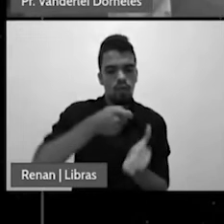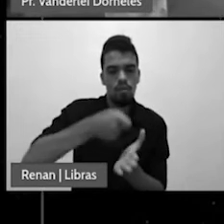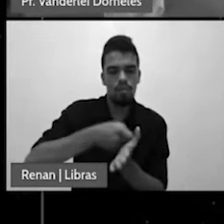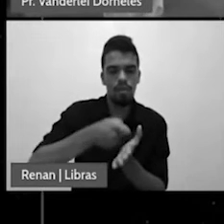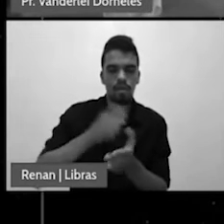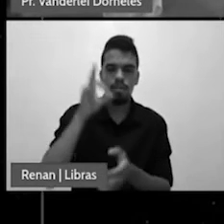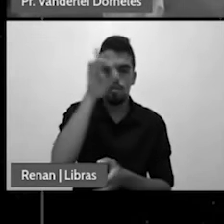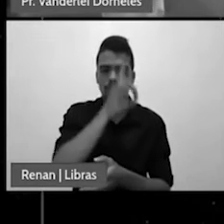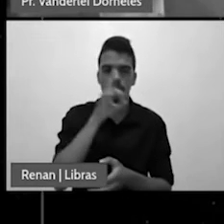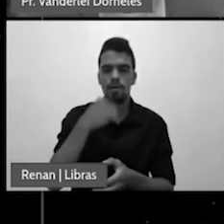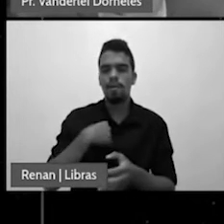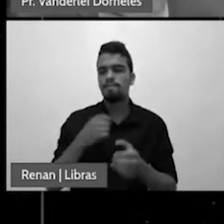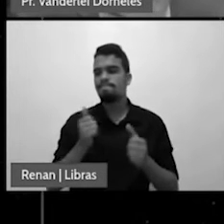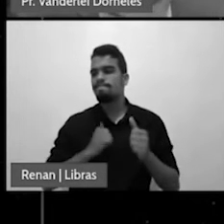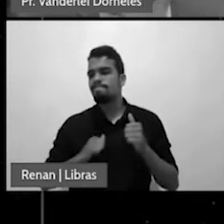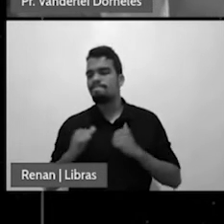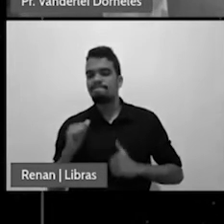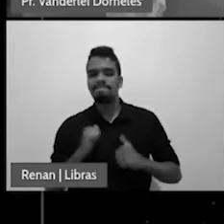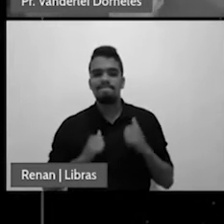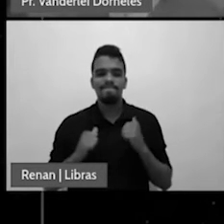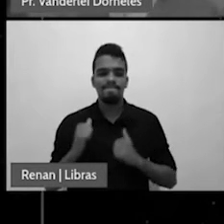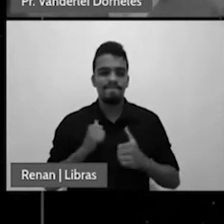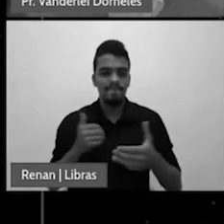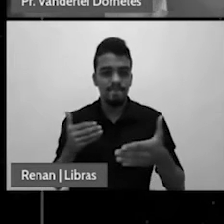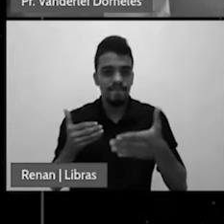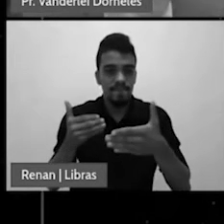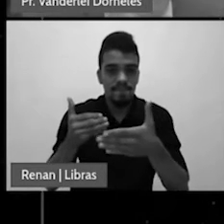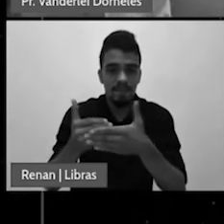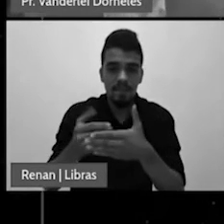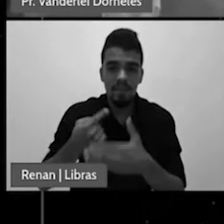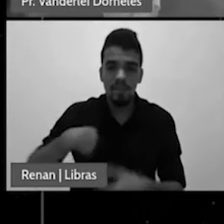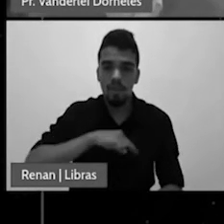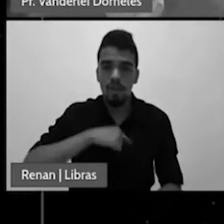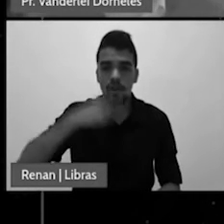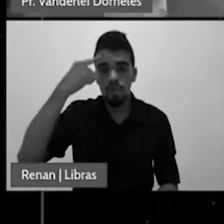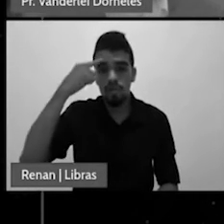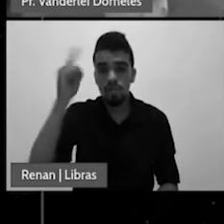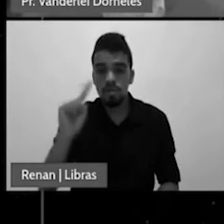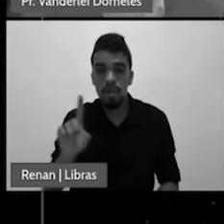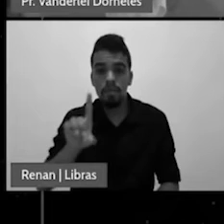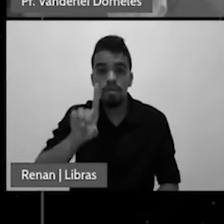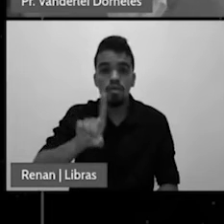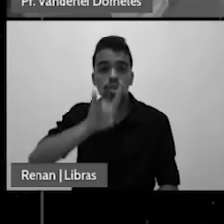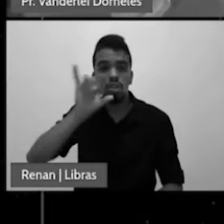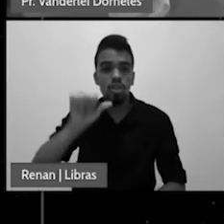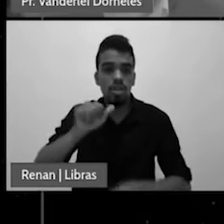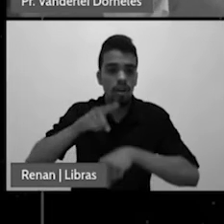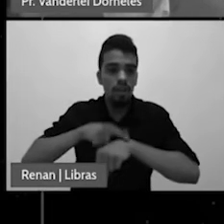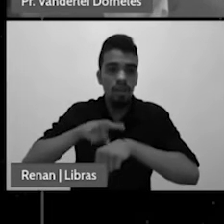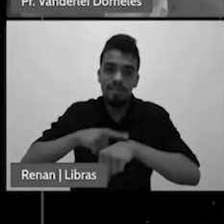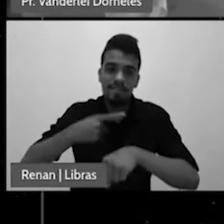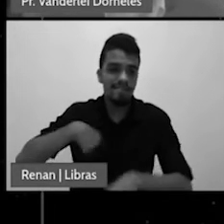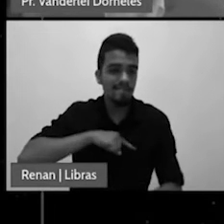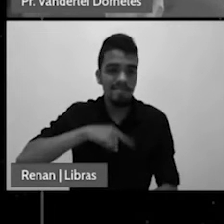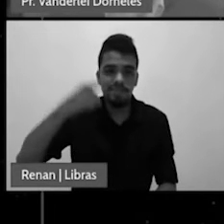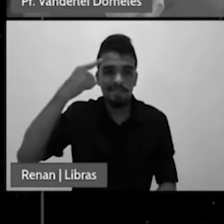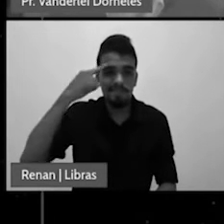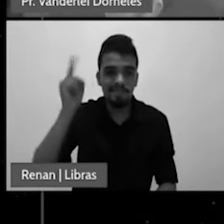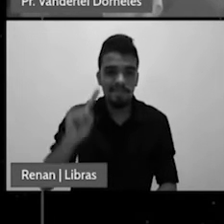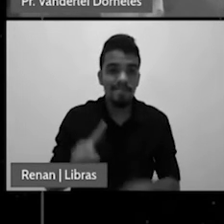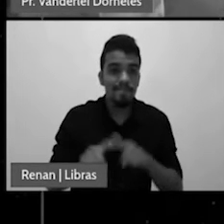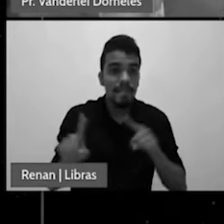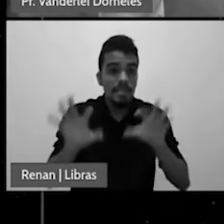nós não sabemos o dia e a hora mas temos certeza temos convicção de que o senhor está às portas